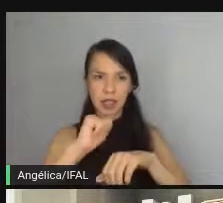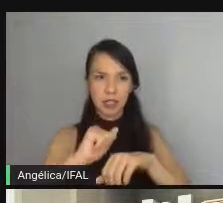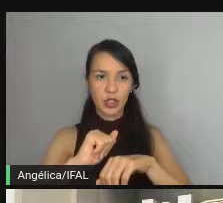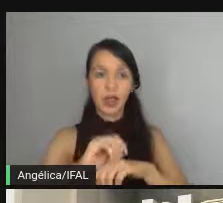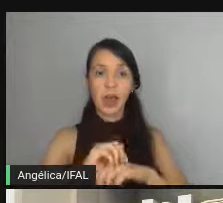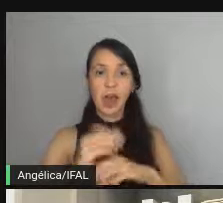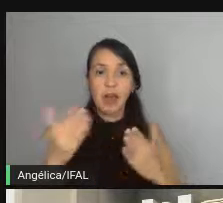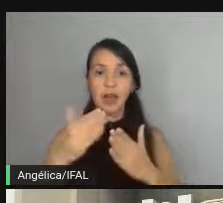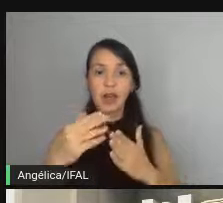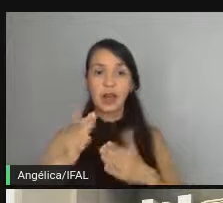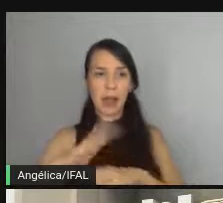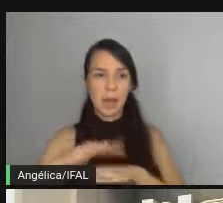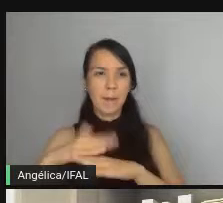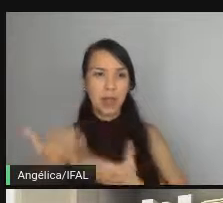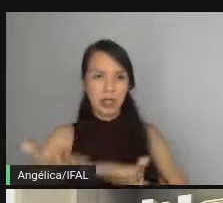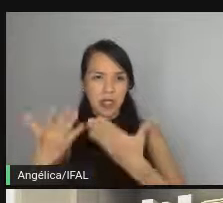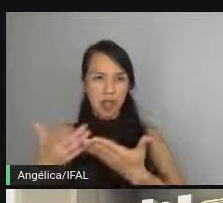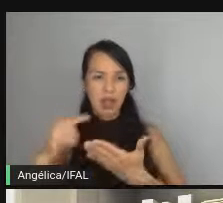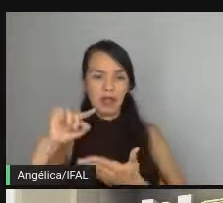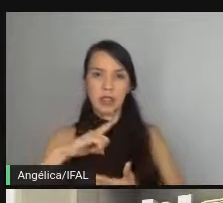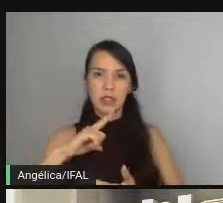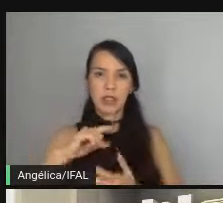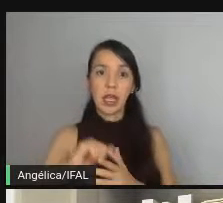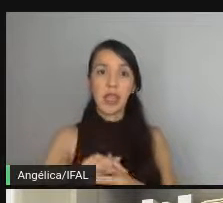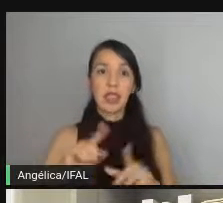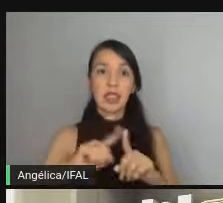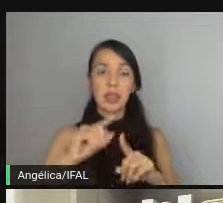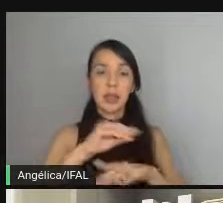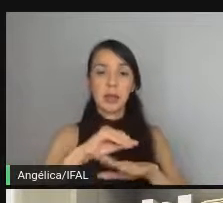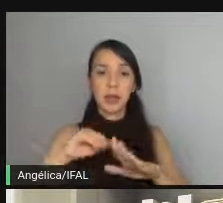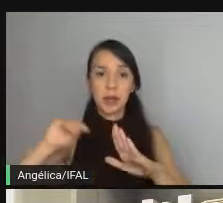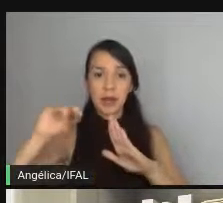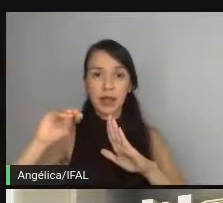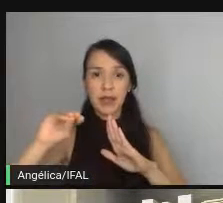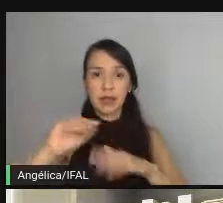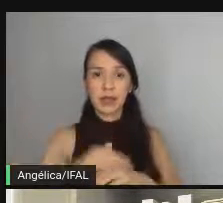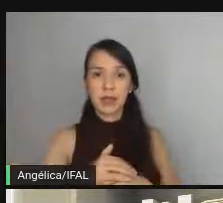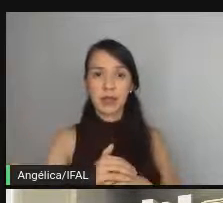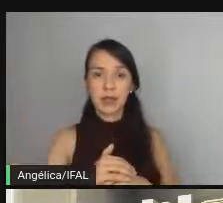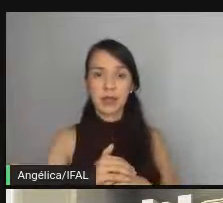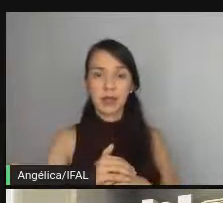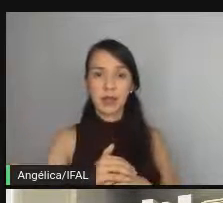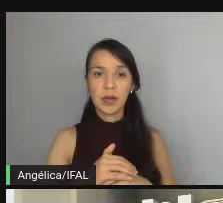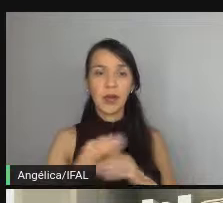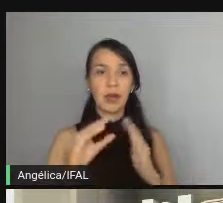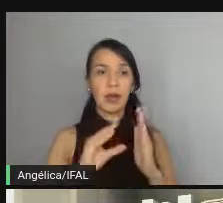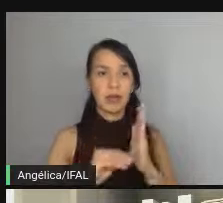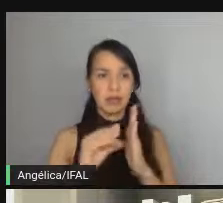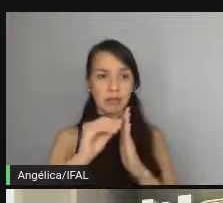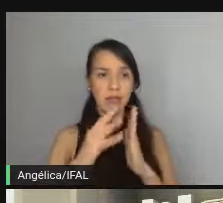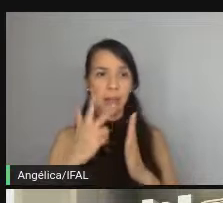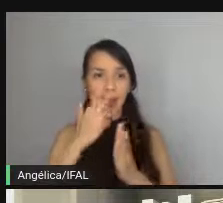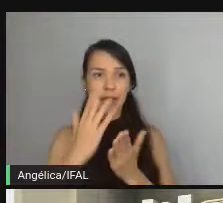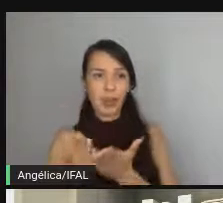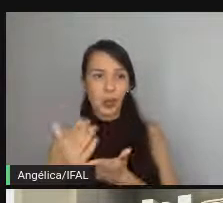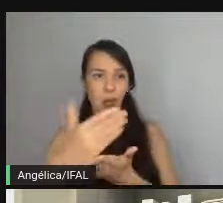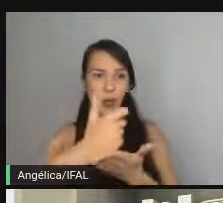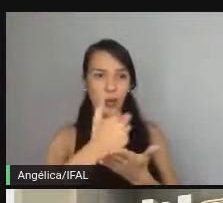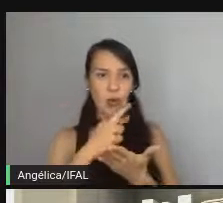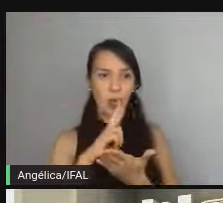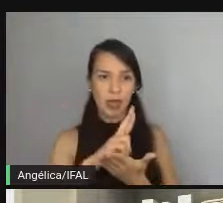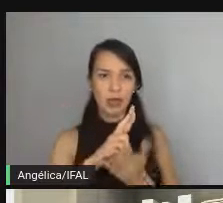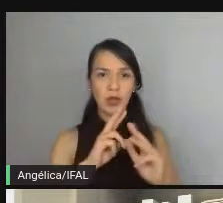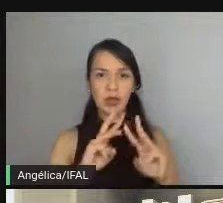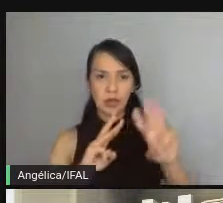mais leve que a gente tem aqui né e passando o coletor da resposta que é esse w essa